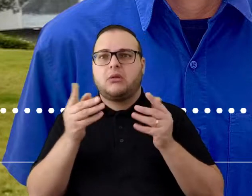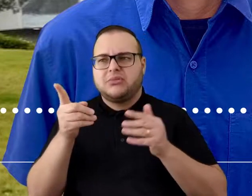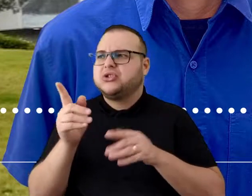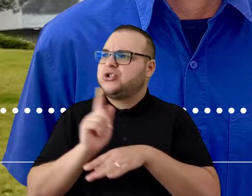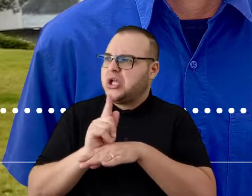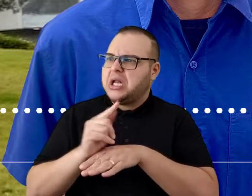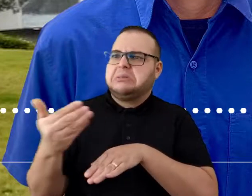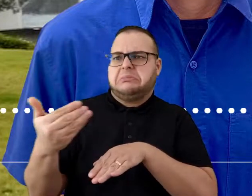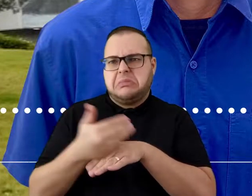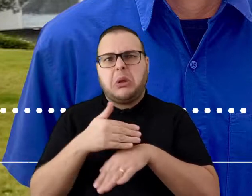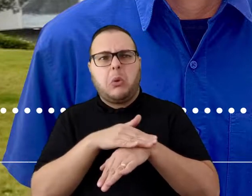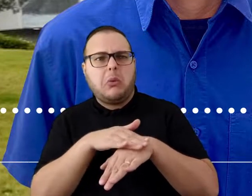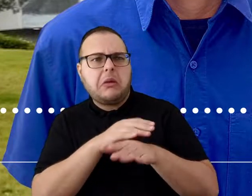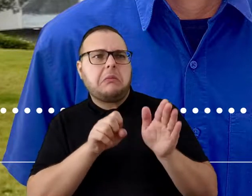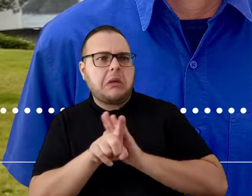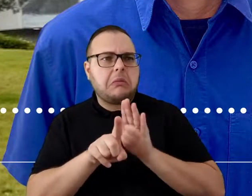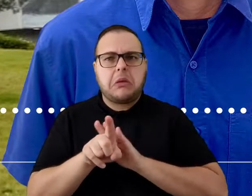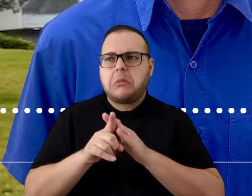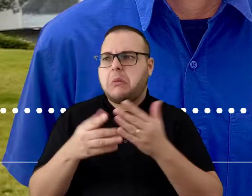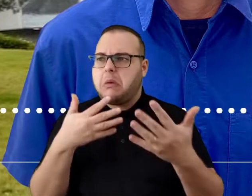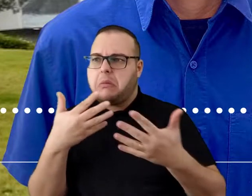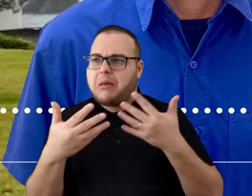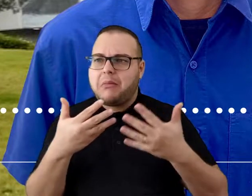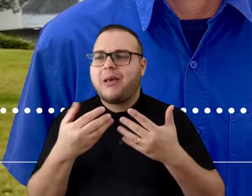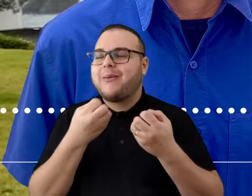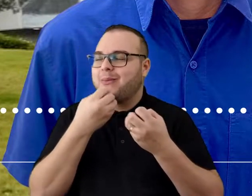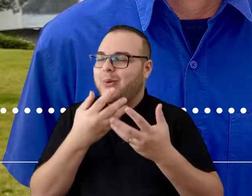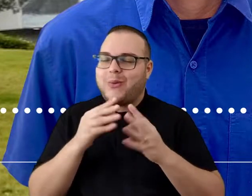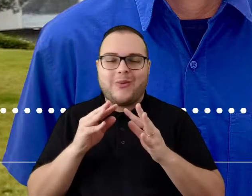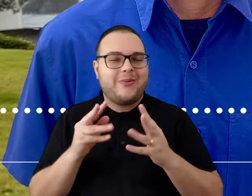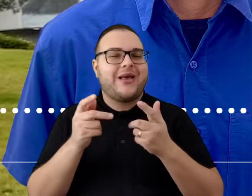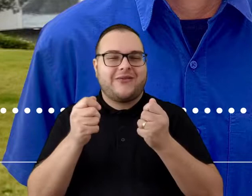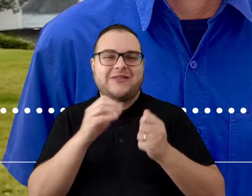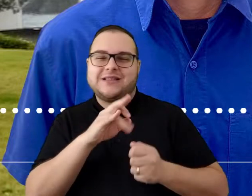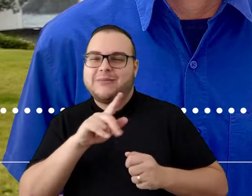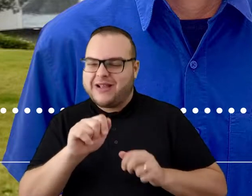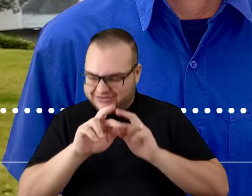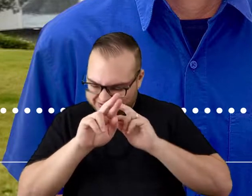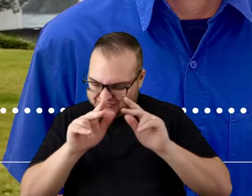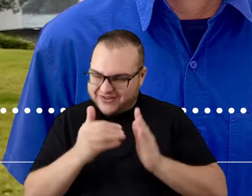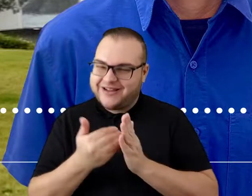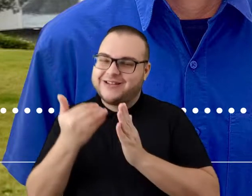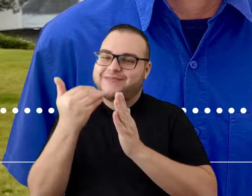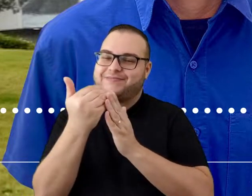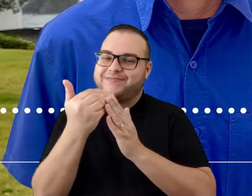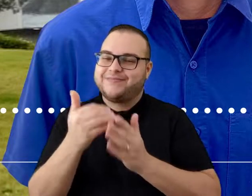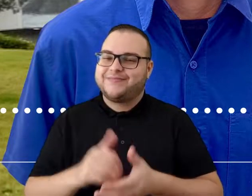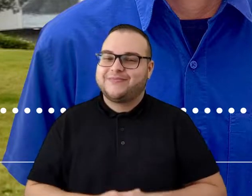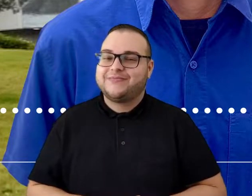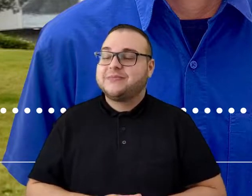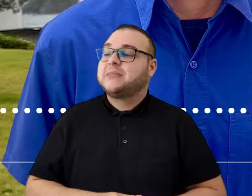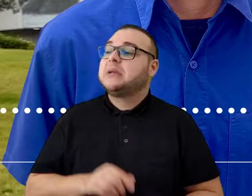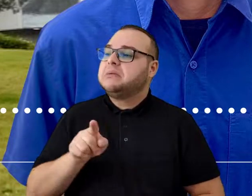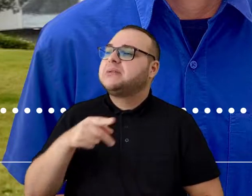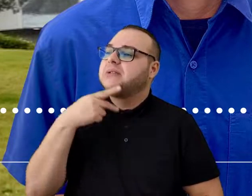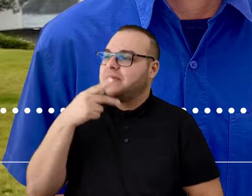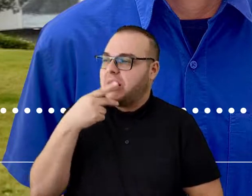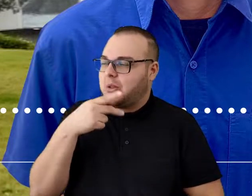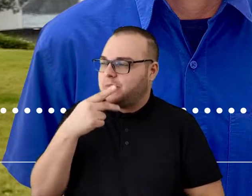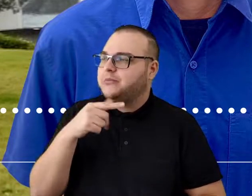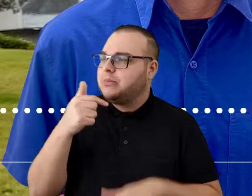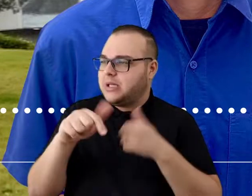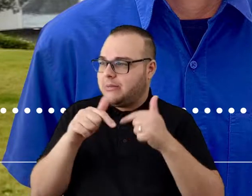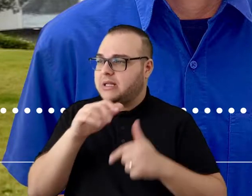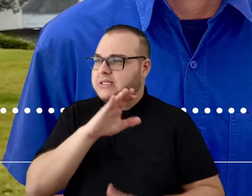o gerente vir conversar, perguntar o nome, tem esse espaço aí pra nós conversarmos. Então, a CBA é diferente. Jati, você comentou comigo que